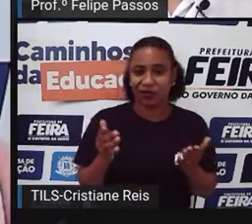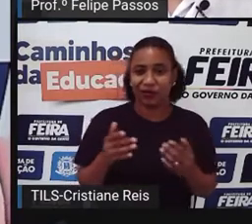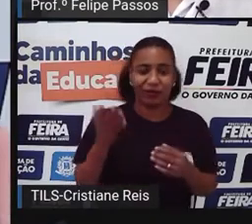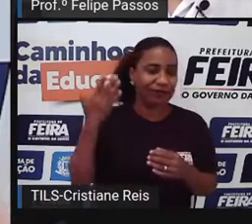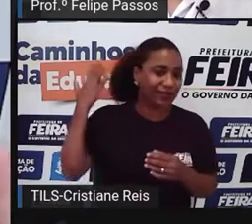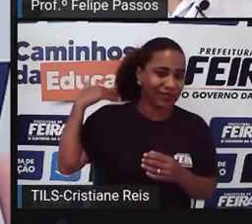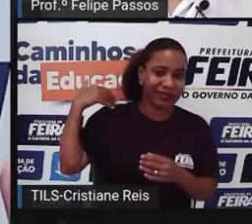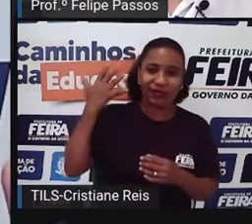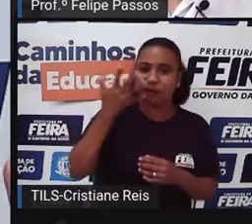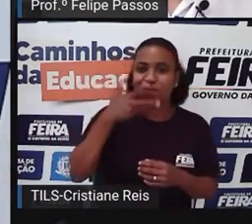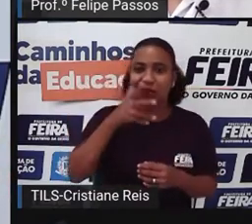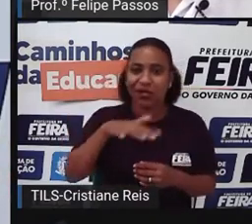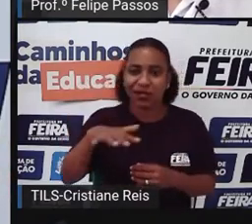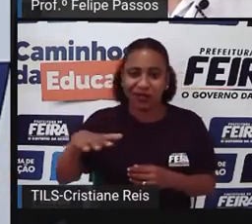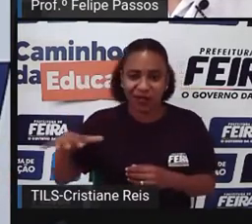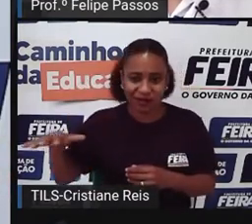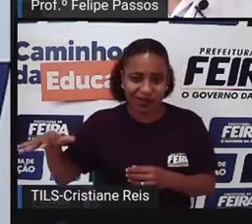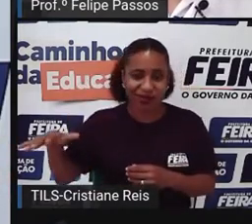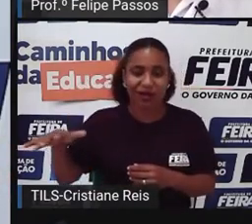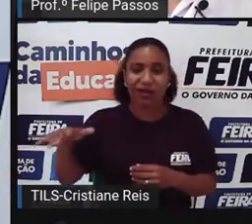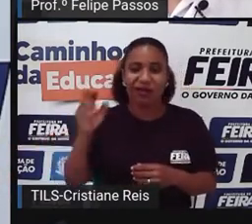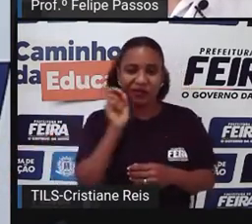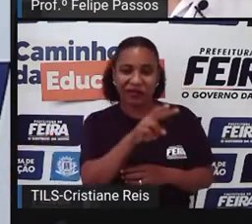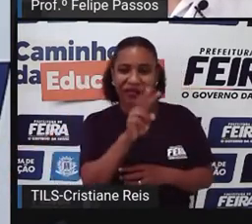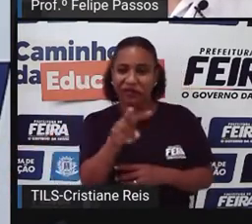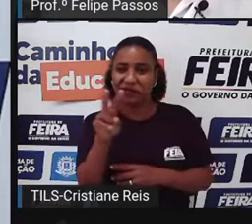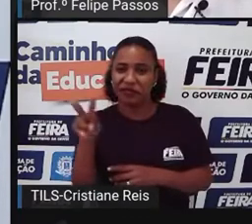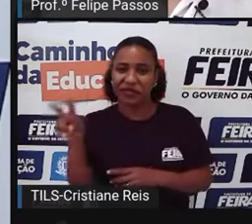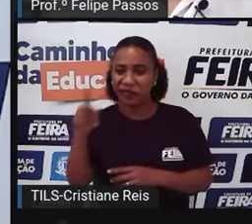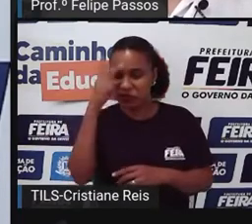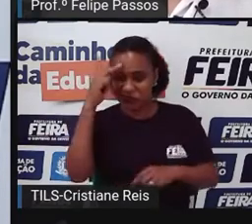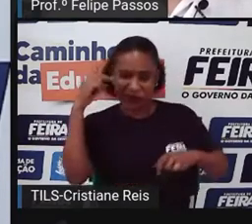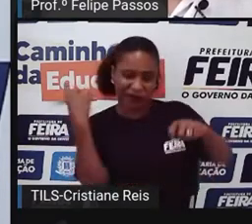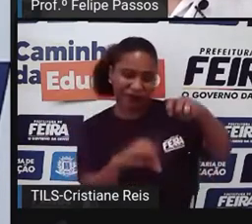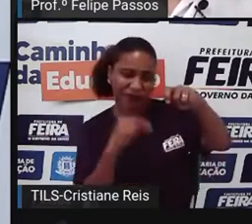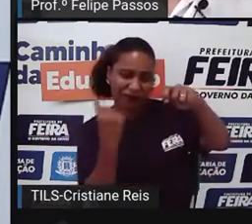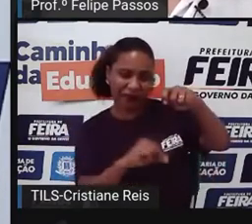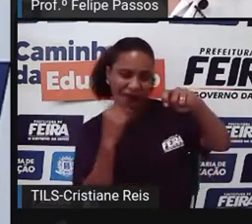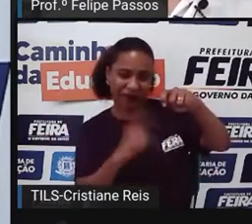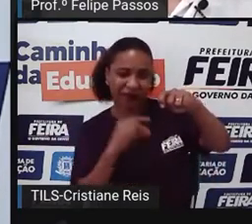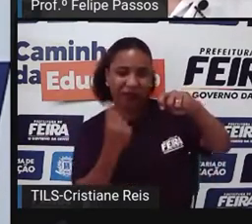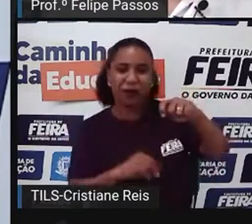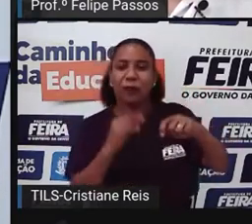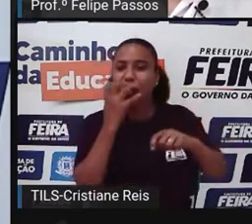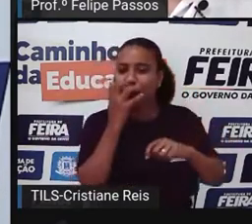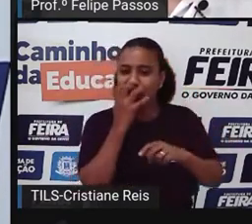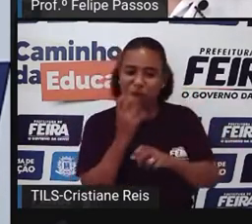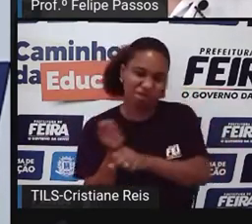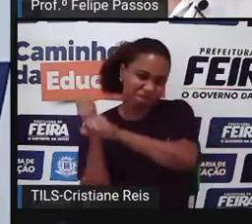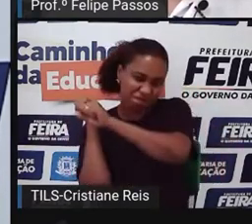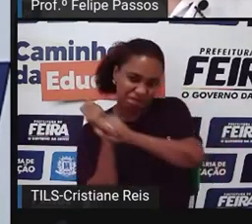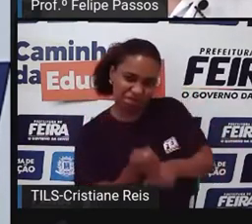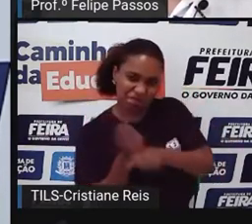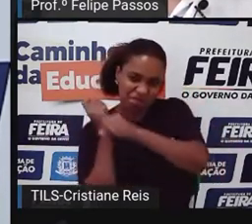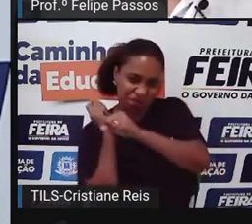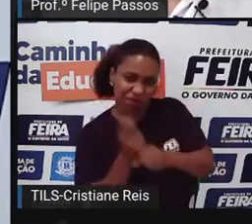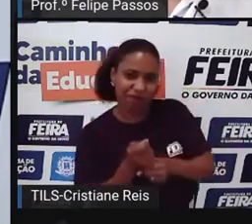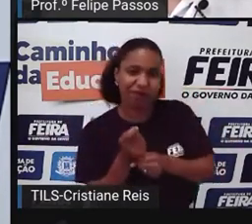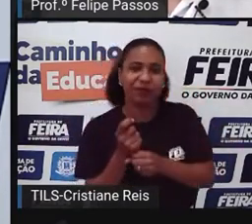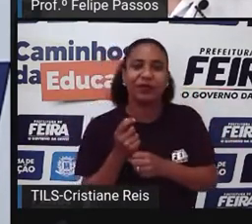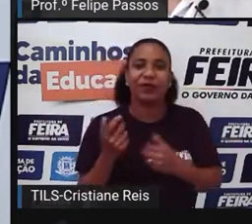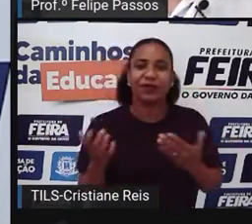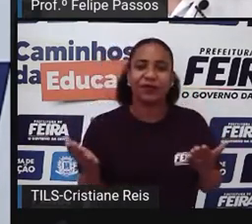não era nem notícia Que era comum As pessoas darem surras Em cachorros Para ensiná-los Então a gente vê hoje Principalmente com o Rossi